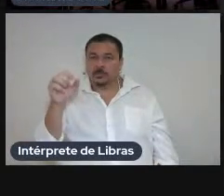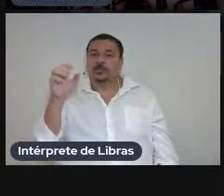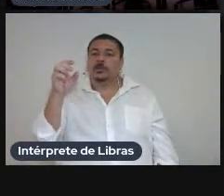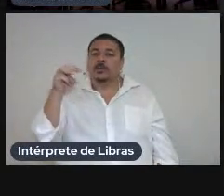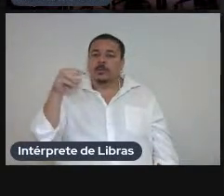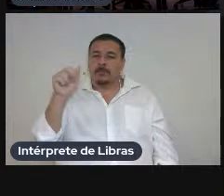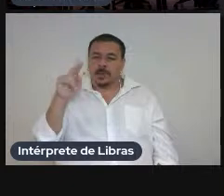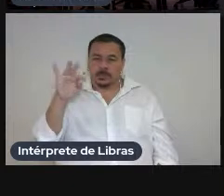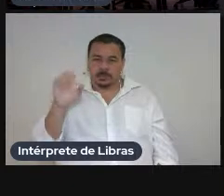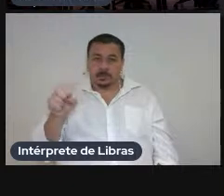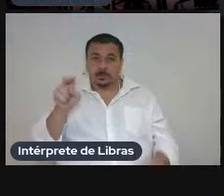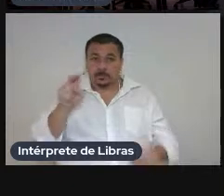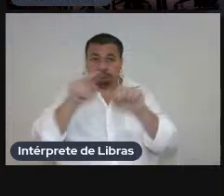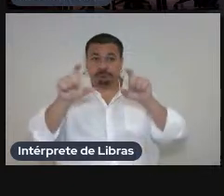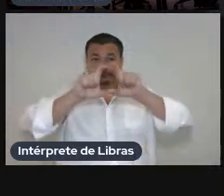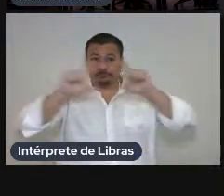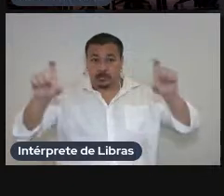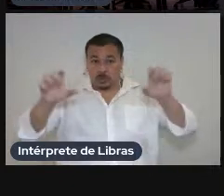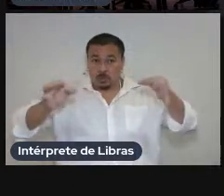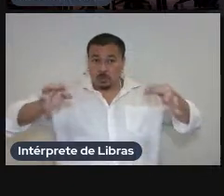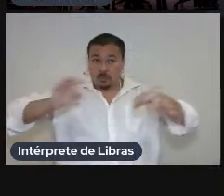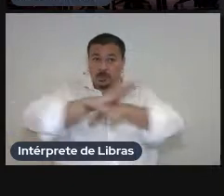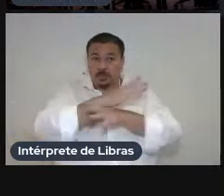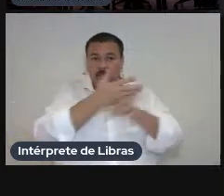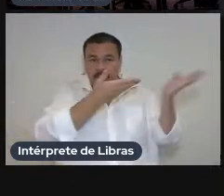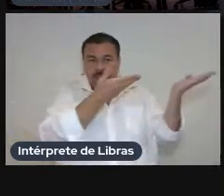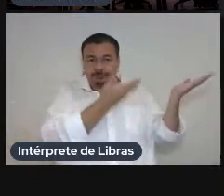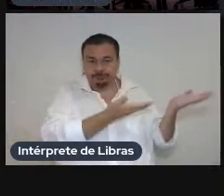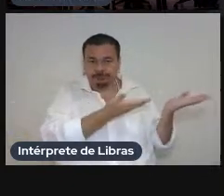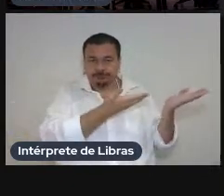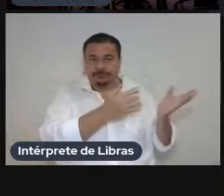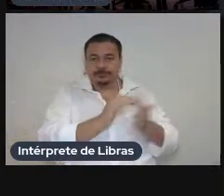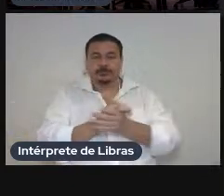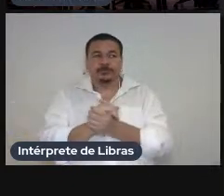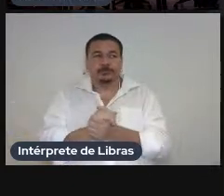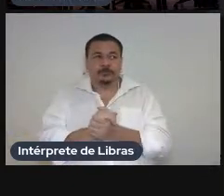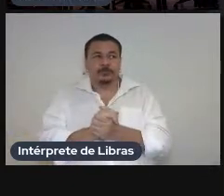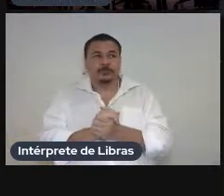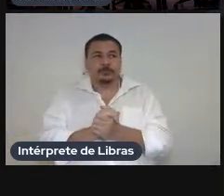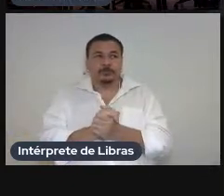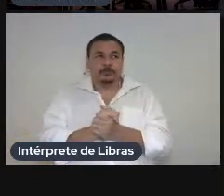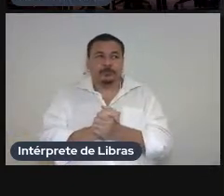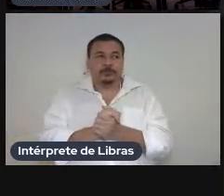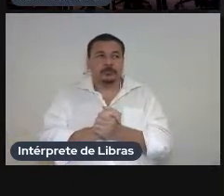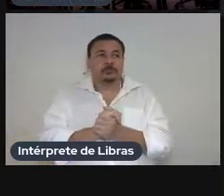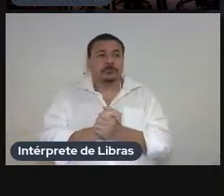tarde